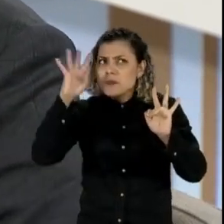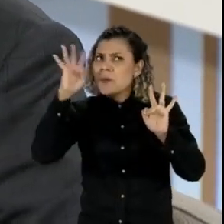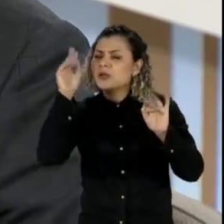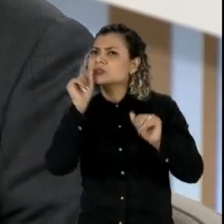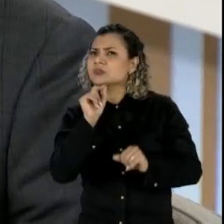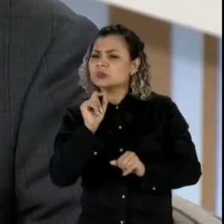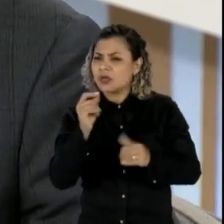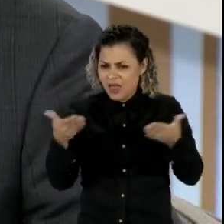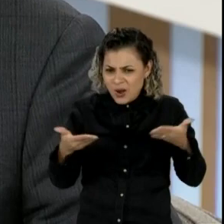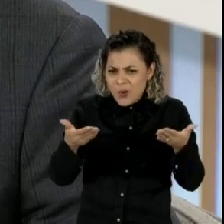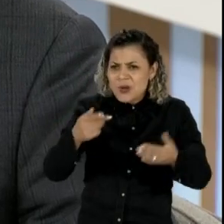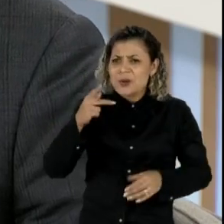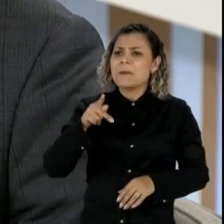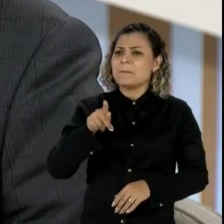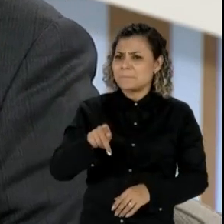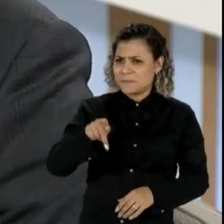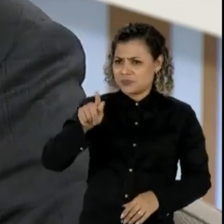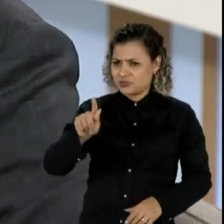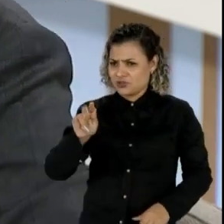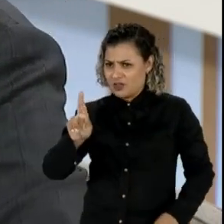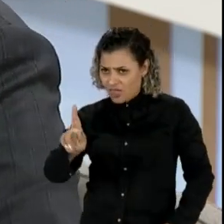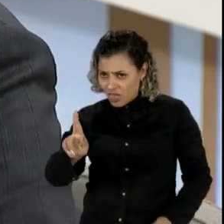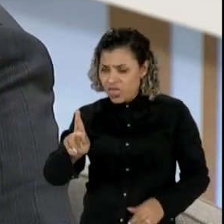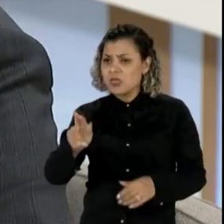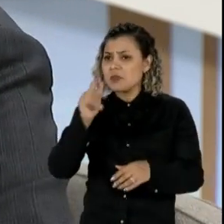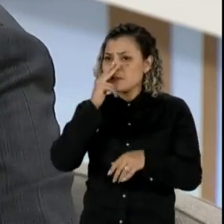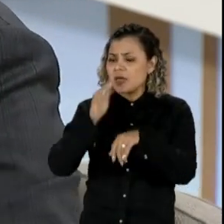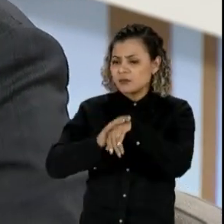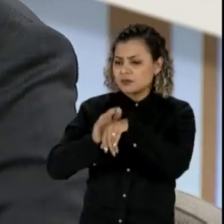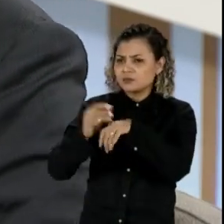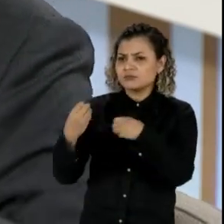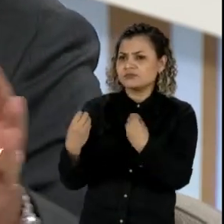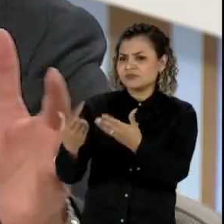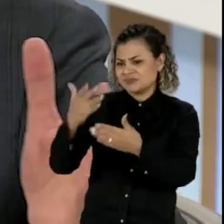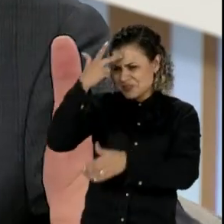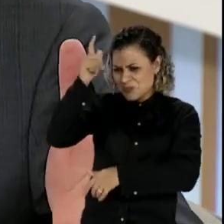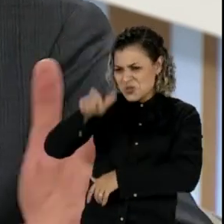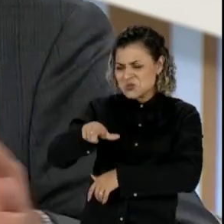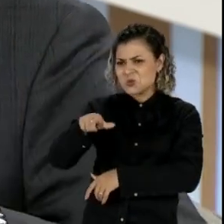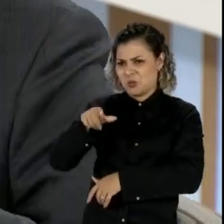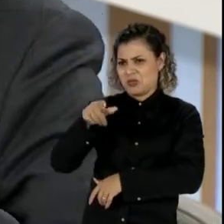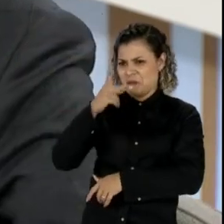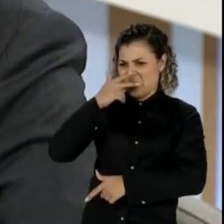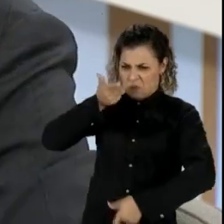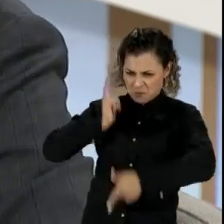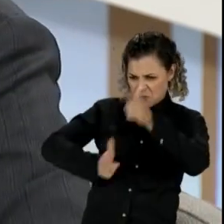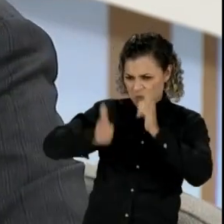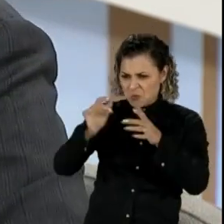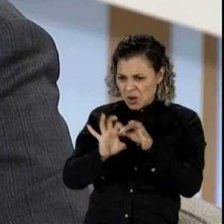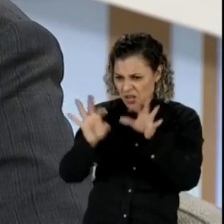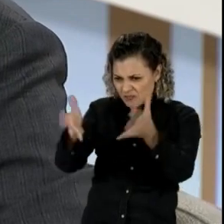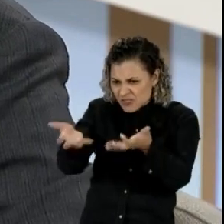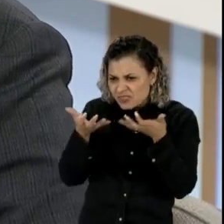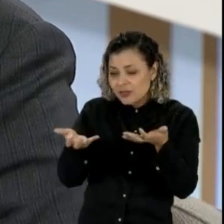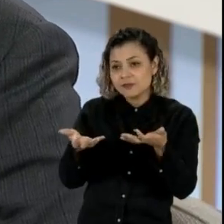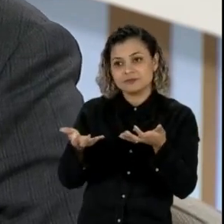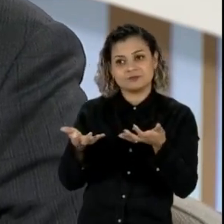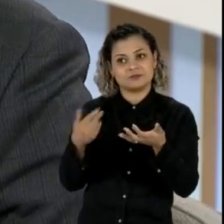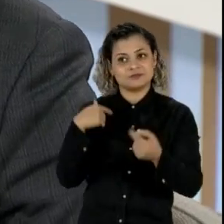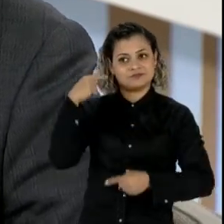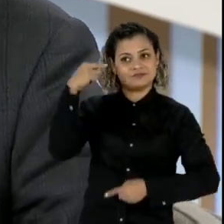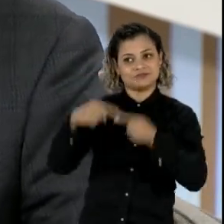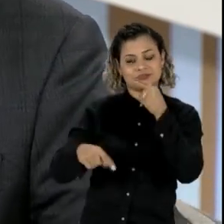agora a Procuradoria estaria entregue em mãos de alguém que pensava num faroeste ou coisa do tipo, isso